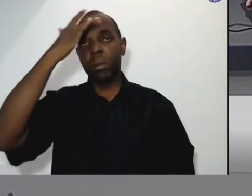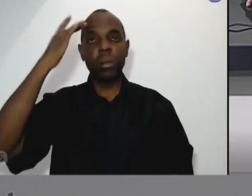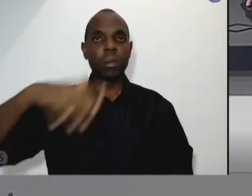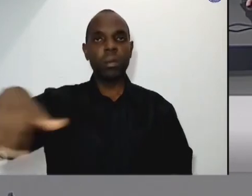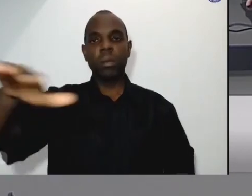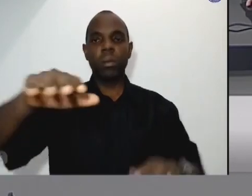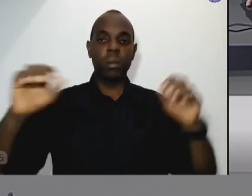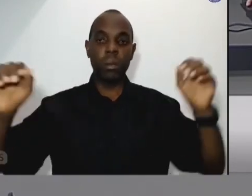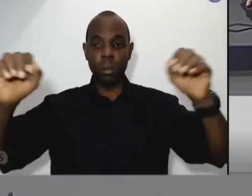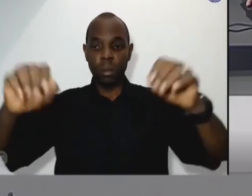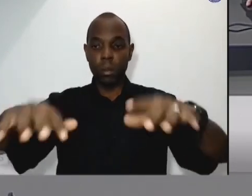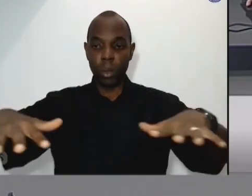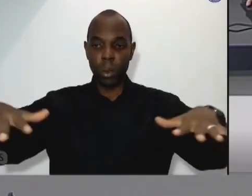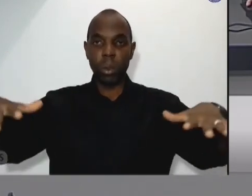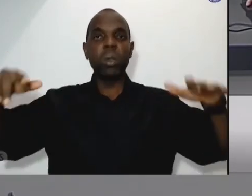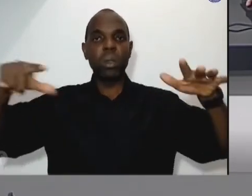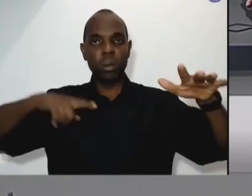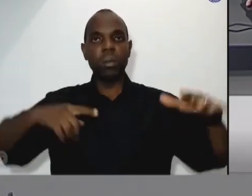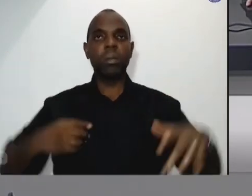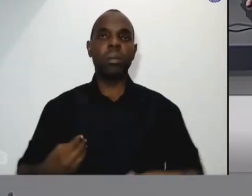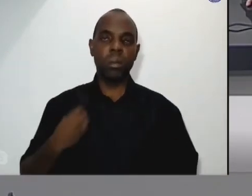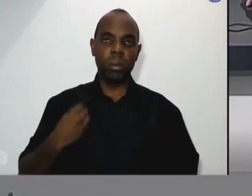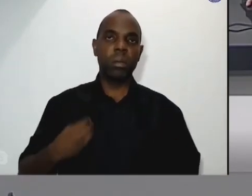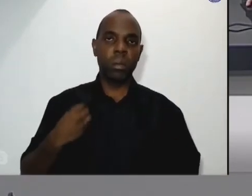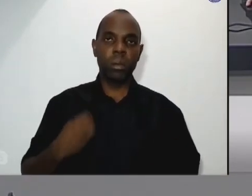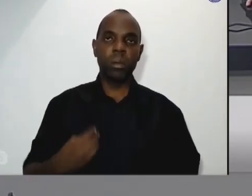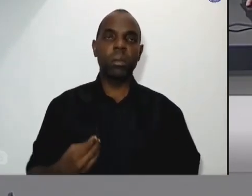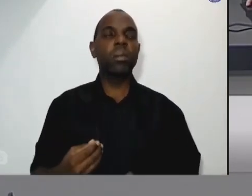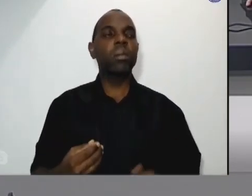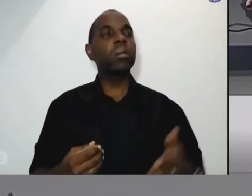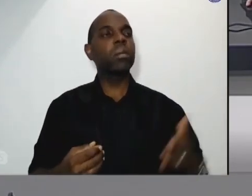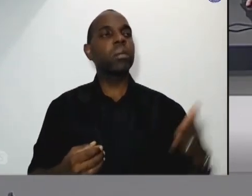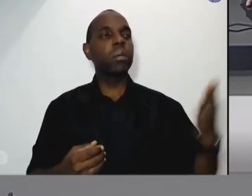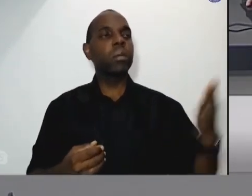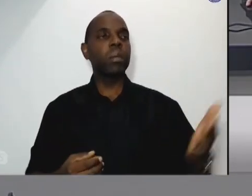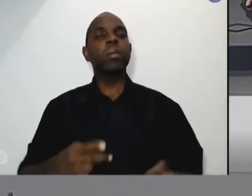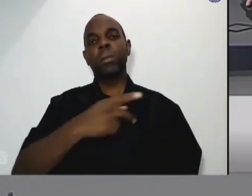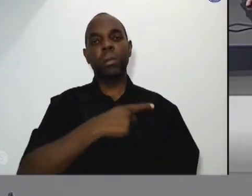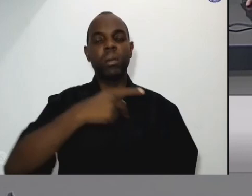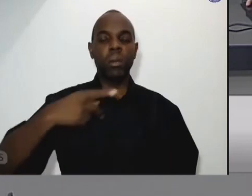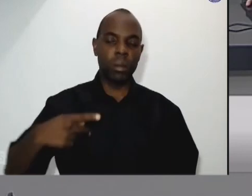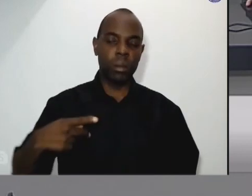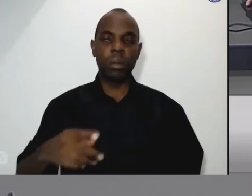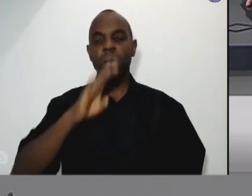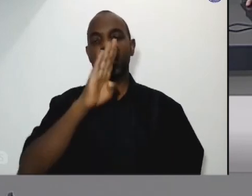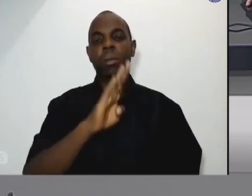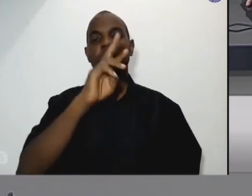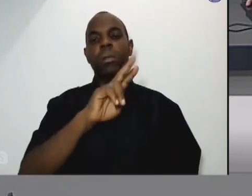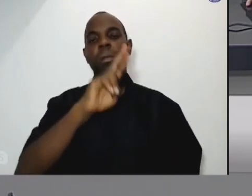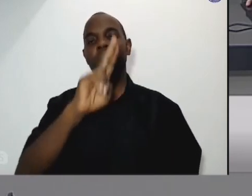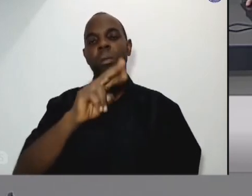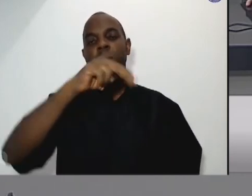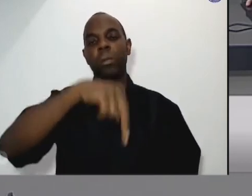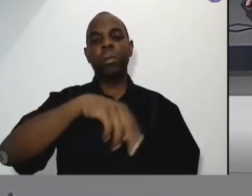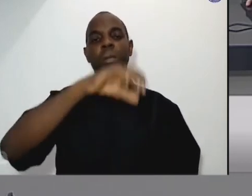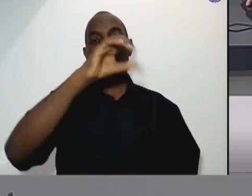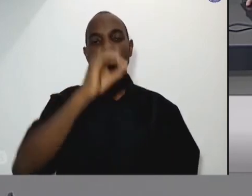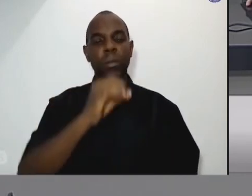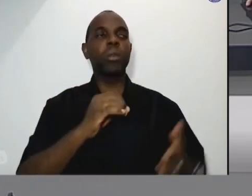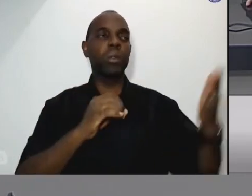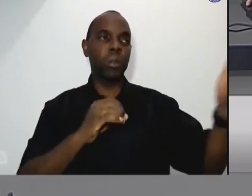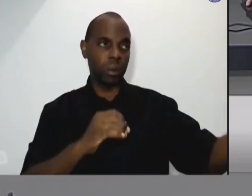em especial ao padre Bruno sempre bem-vindo a esta casa padre Bruno Dão Maurício ao senhor